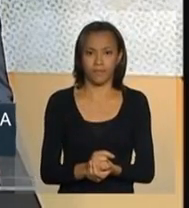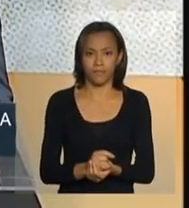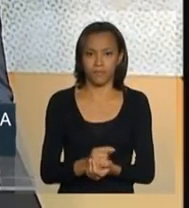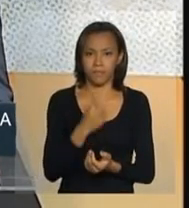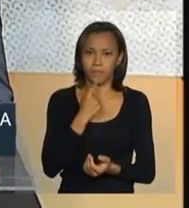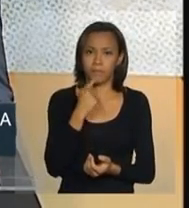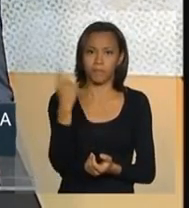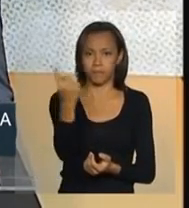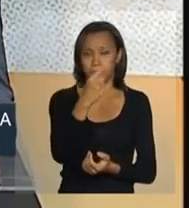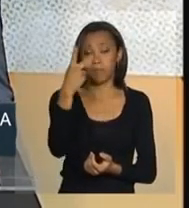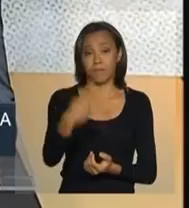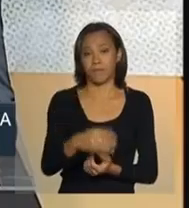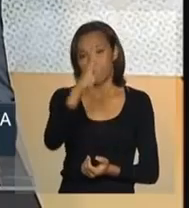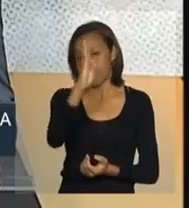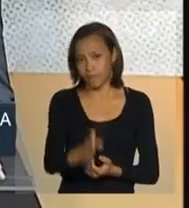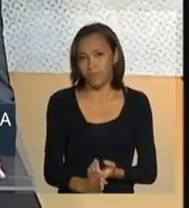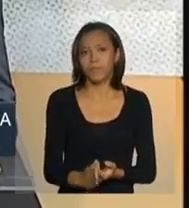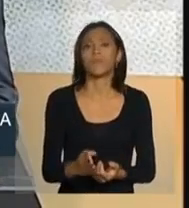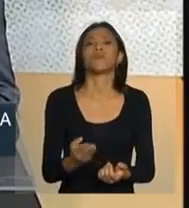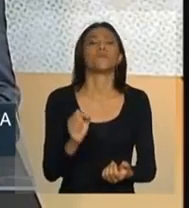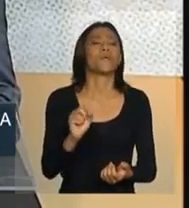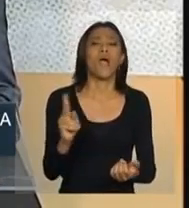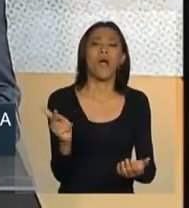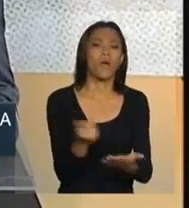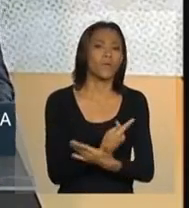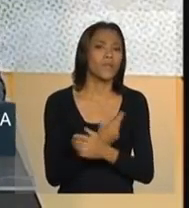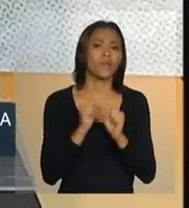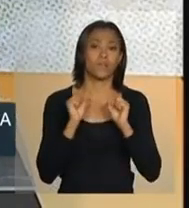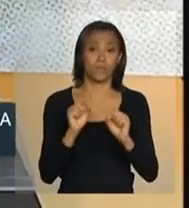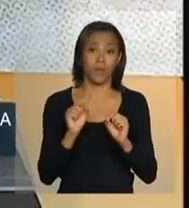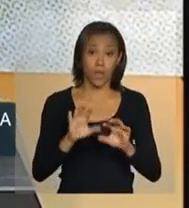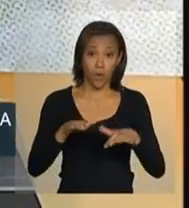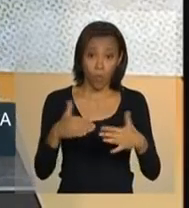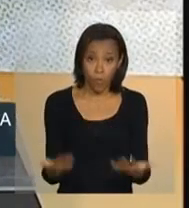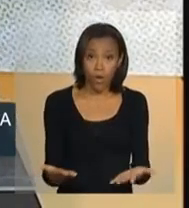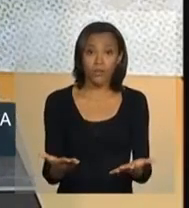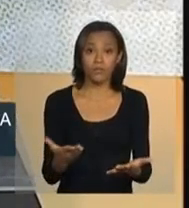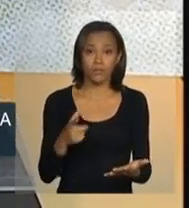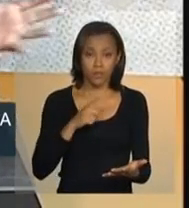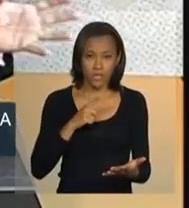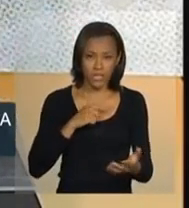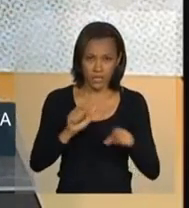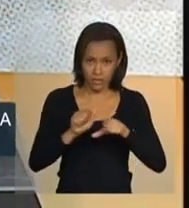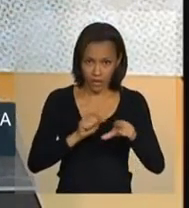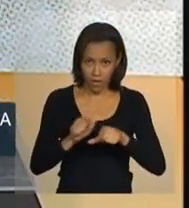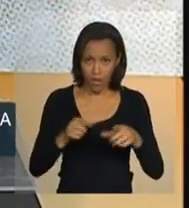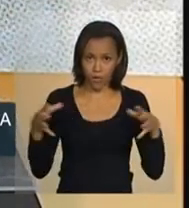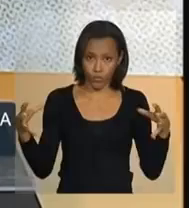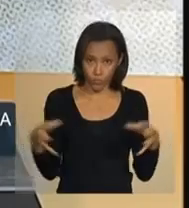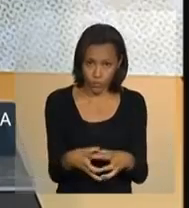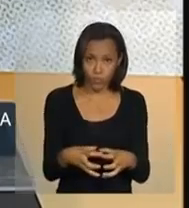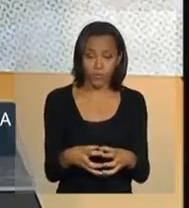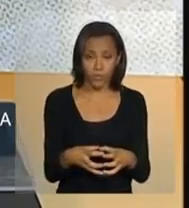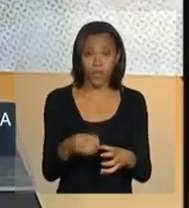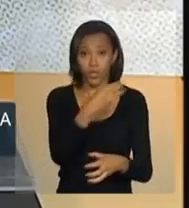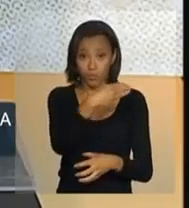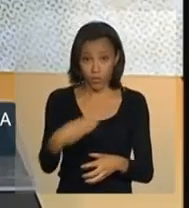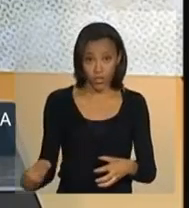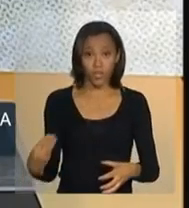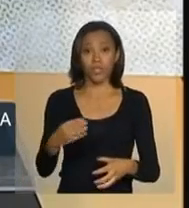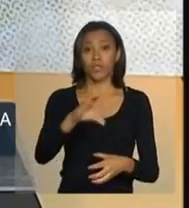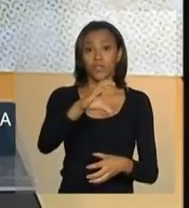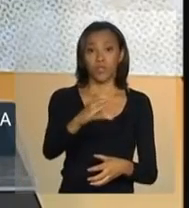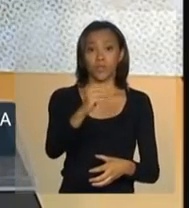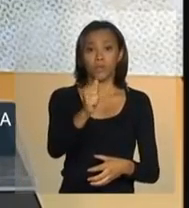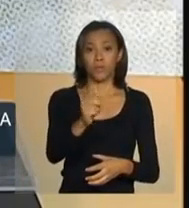E o que acontece é que nós, quando há essa ação efetiva, aquilo que o ministro Eduardo Cardoso colocou